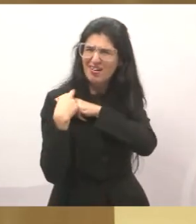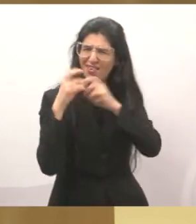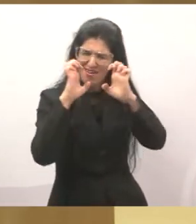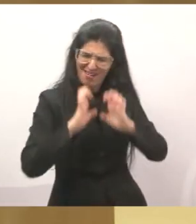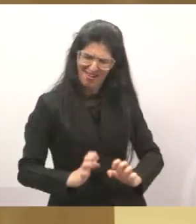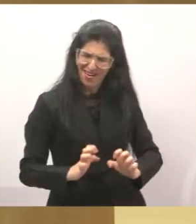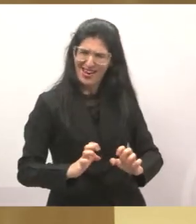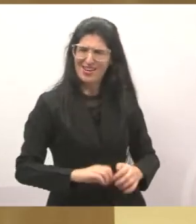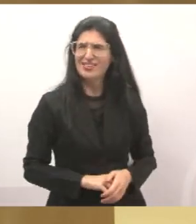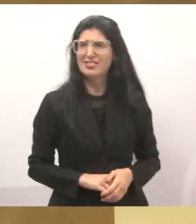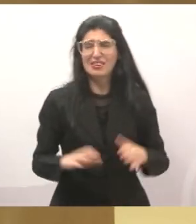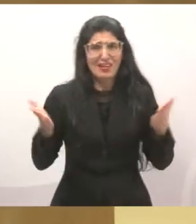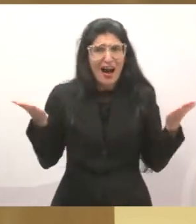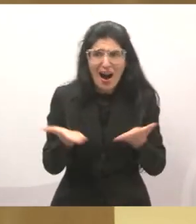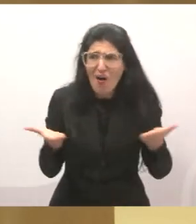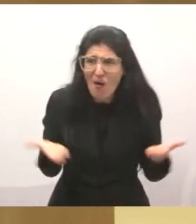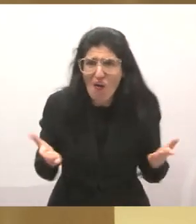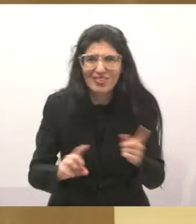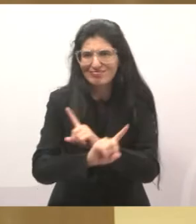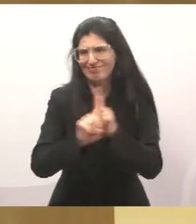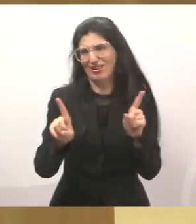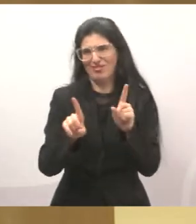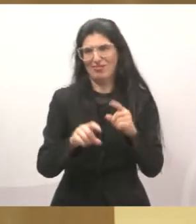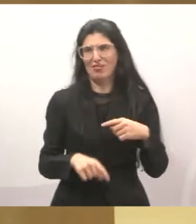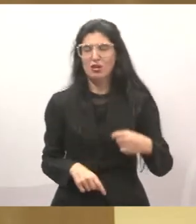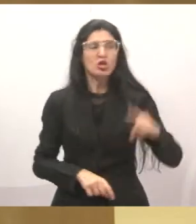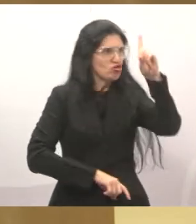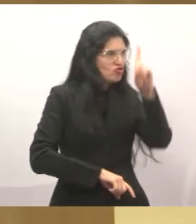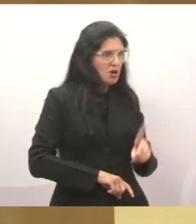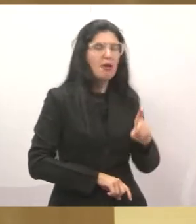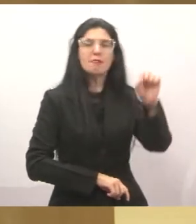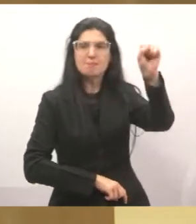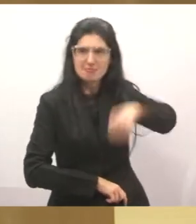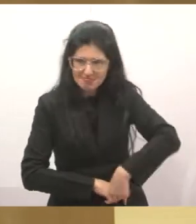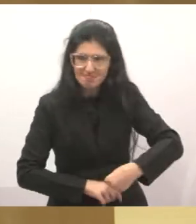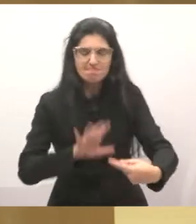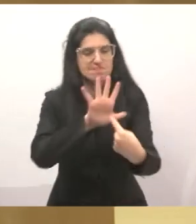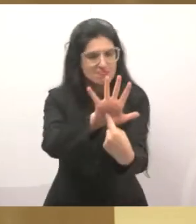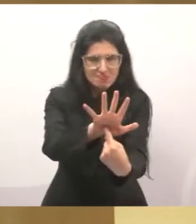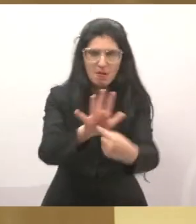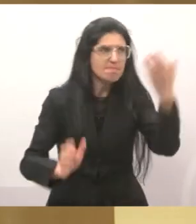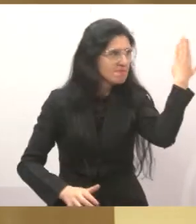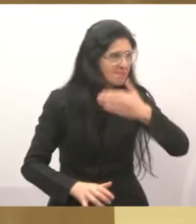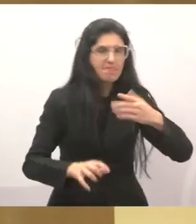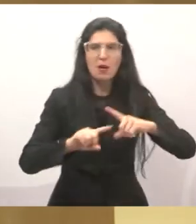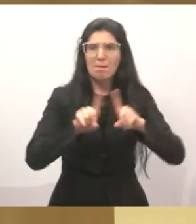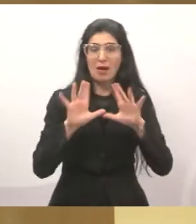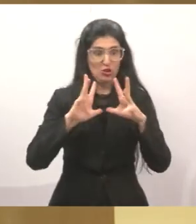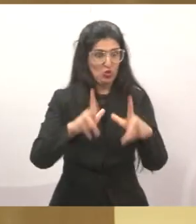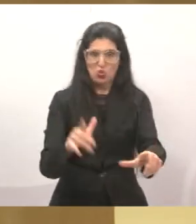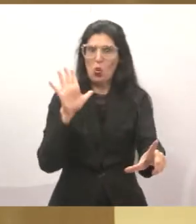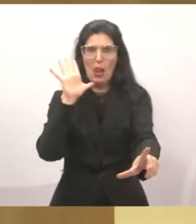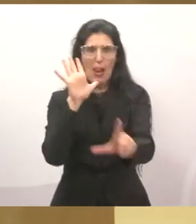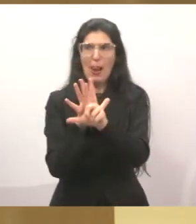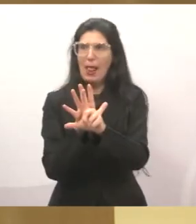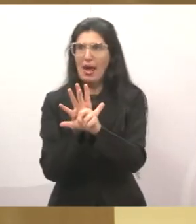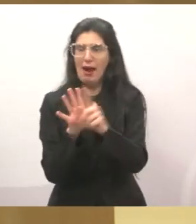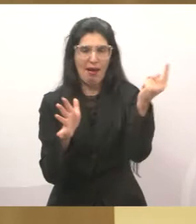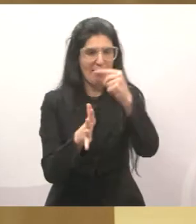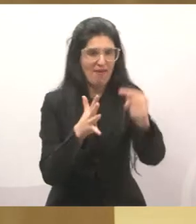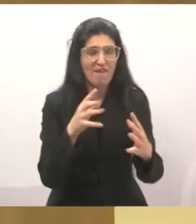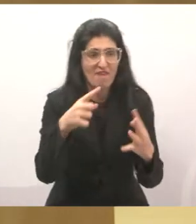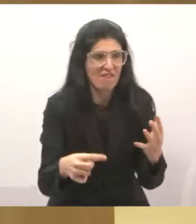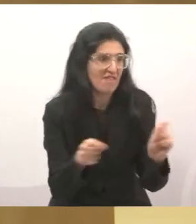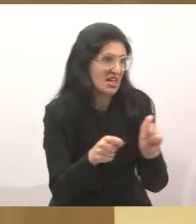O momento não é propício para isso. É um direito? É. Mas nem tudo que está na lei eu preciso fazer, dependendo do certo